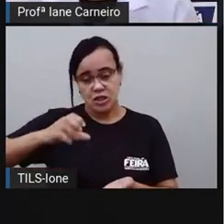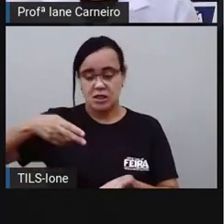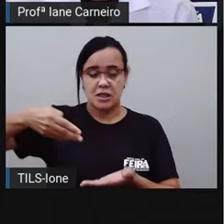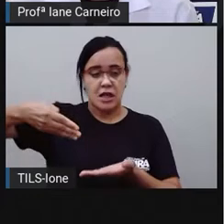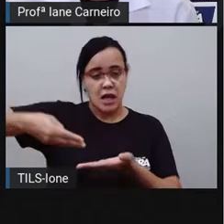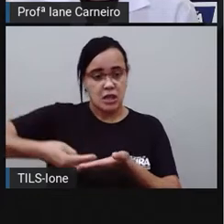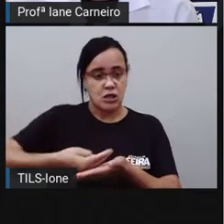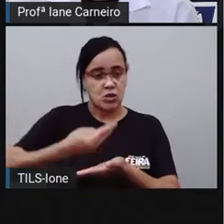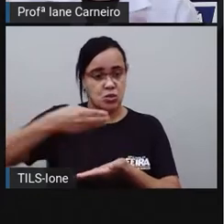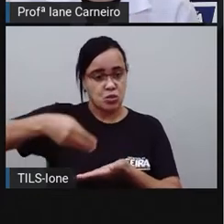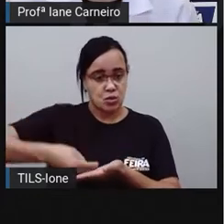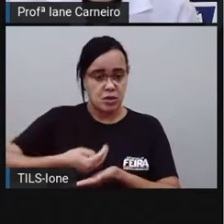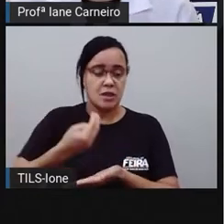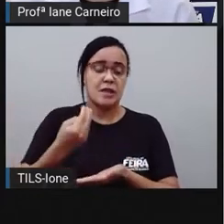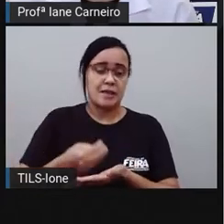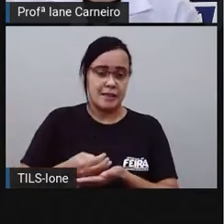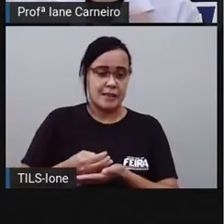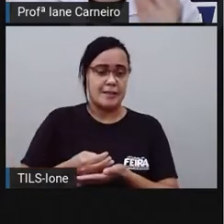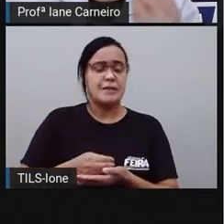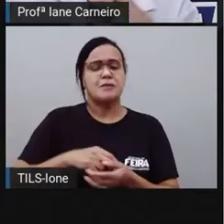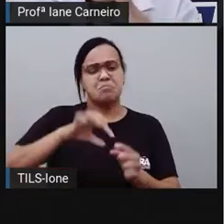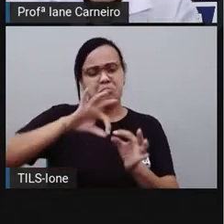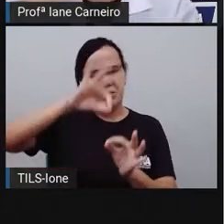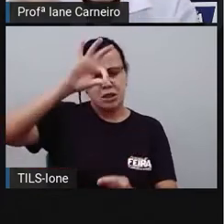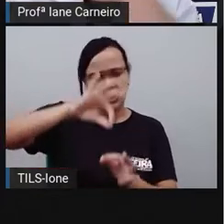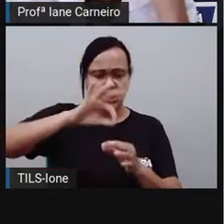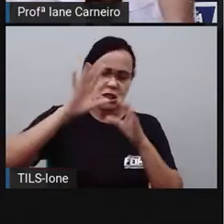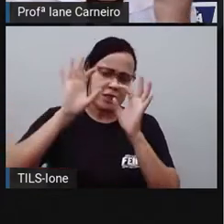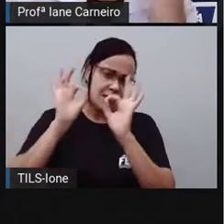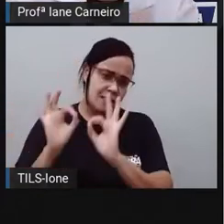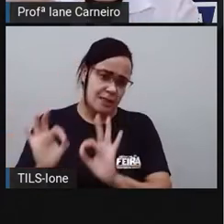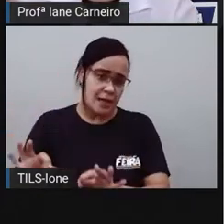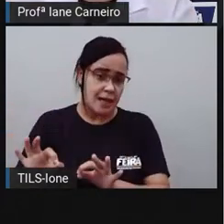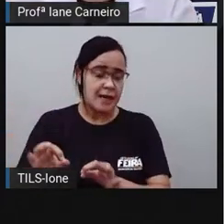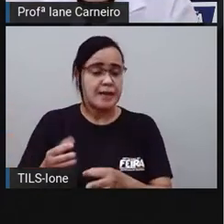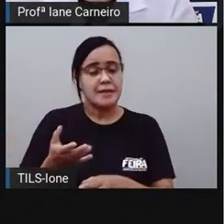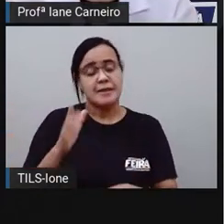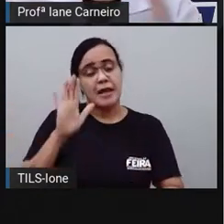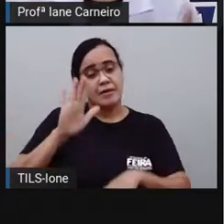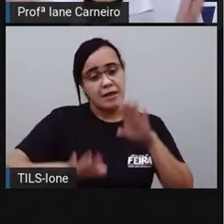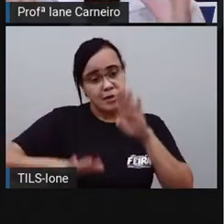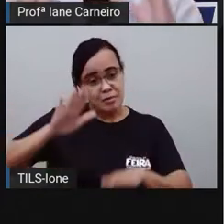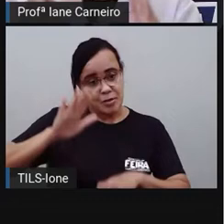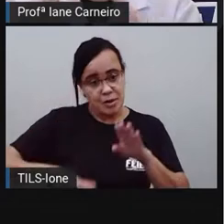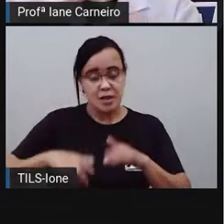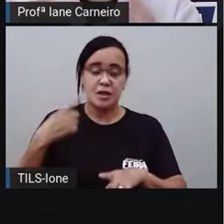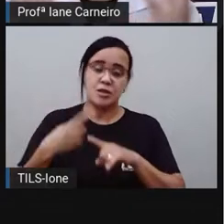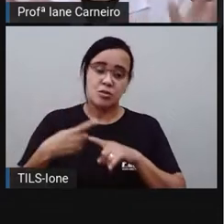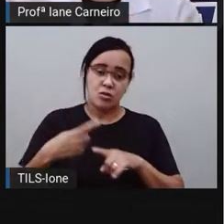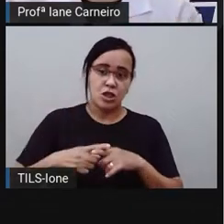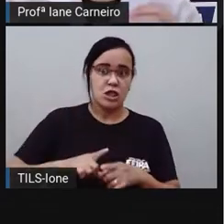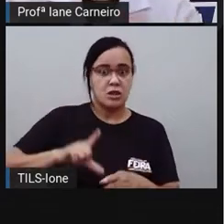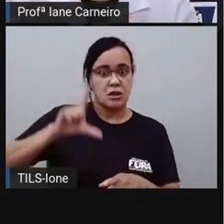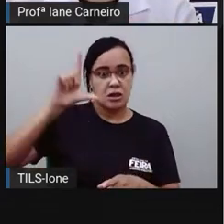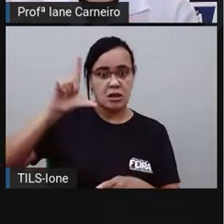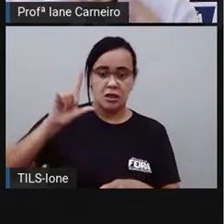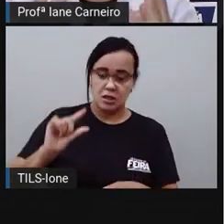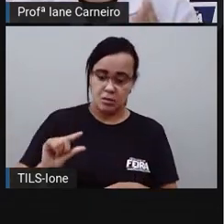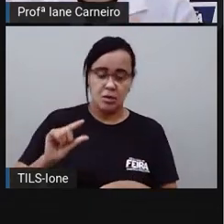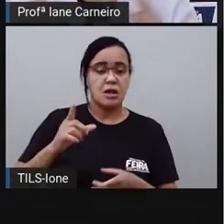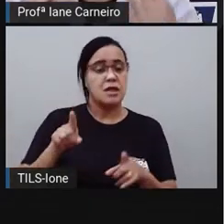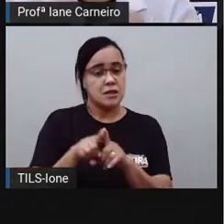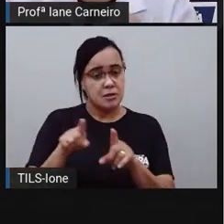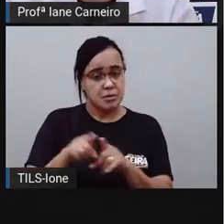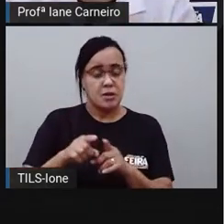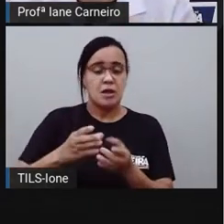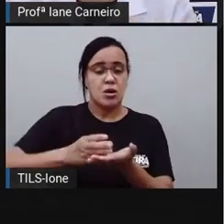medidas convencionais, porque pode ter colher um pouco maior, um pouco menor, né? Mas os copos medidores e a